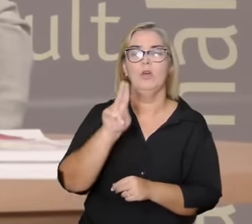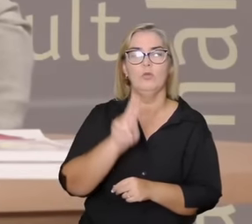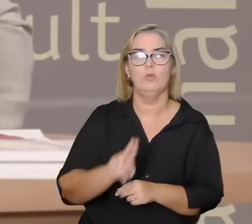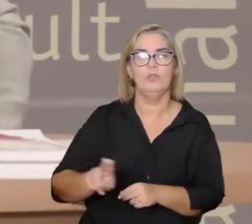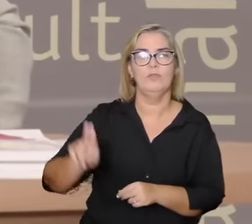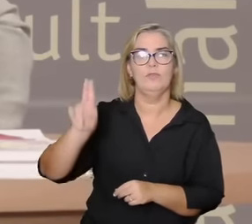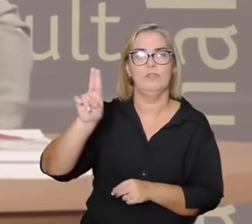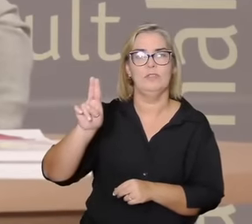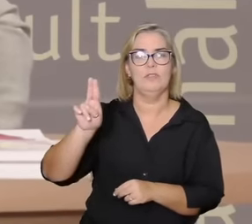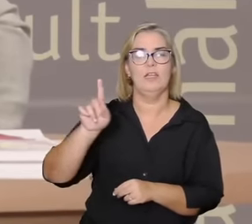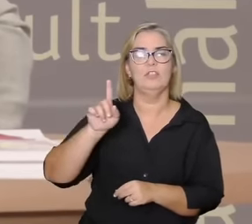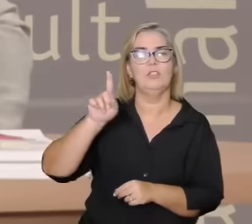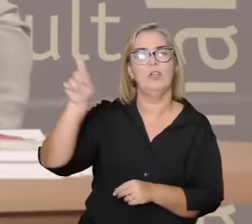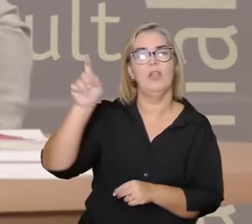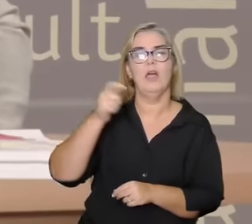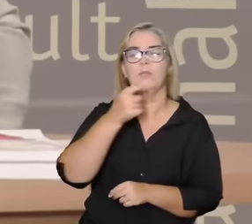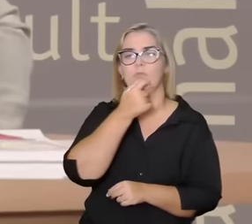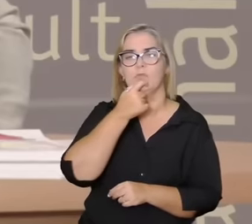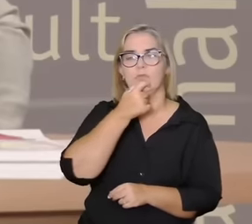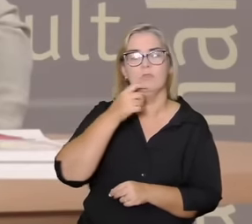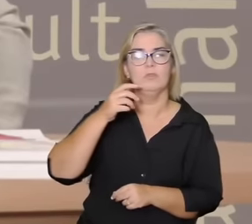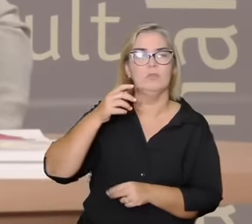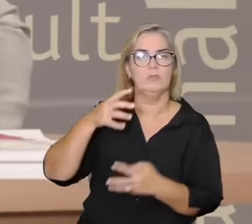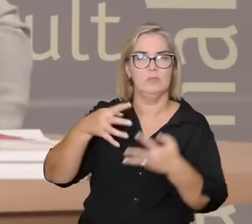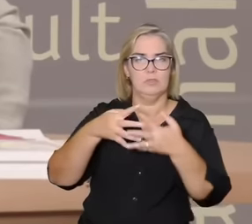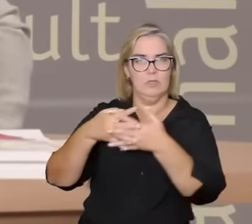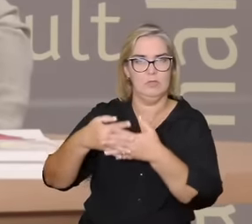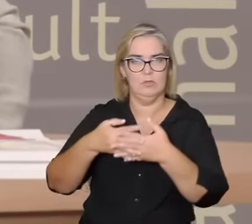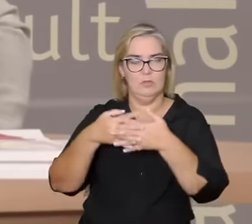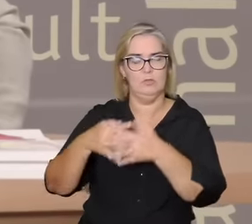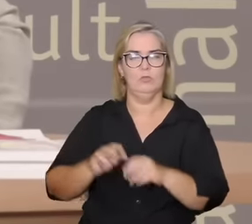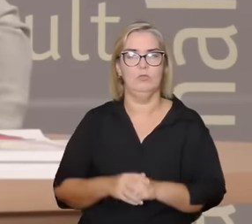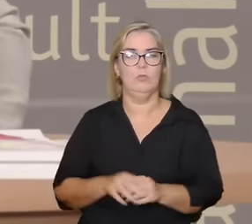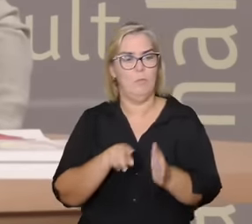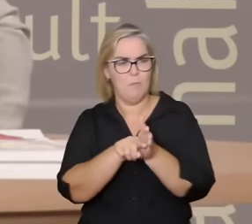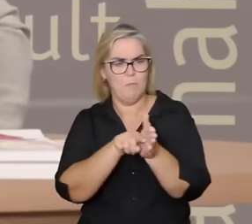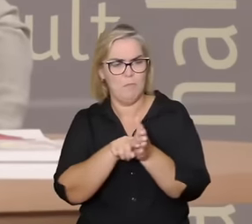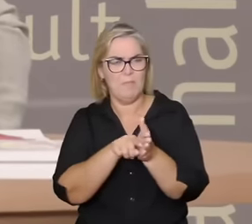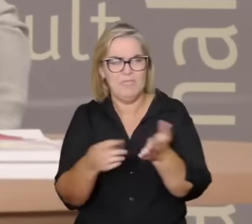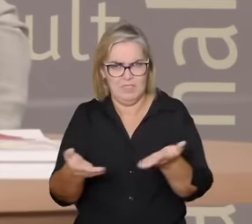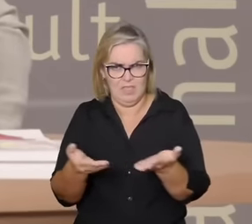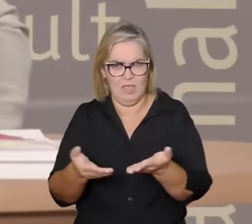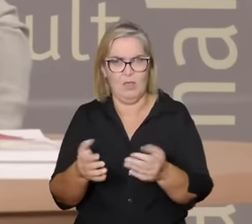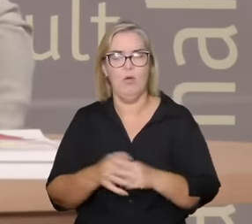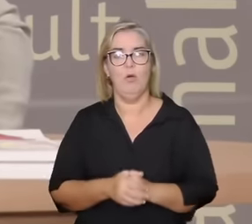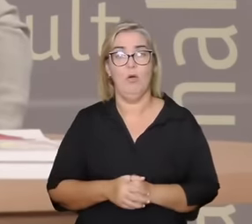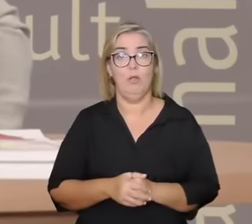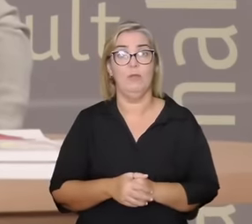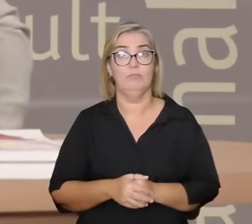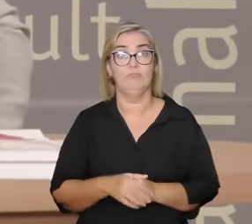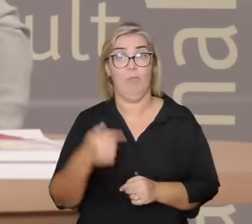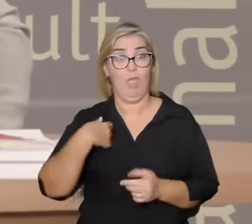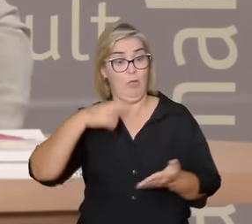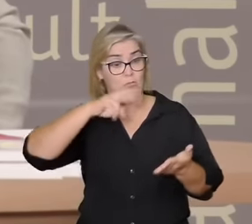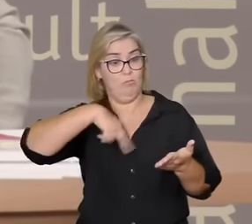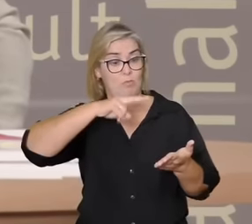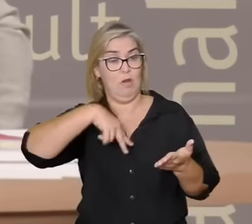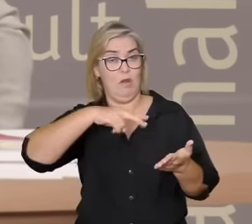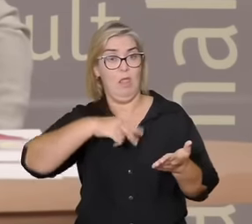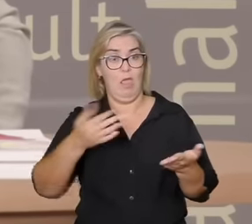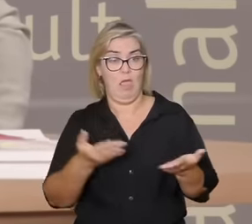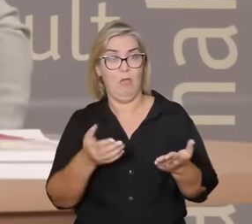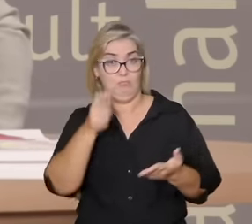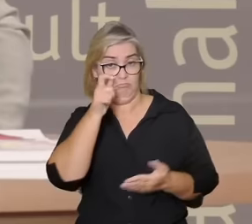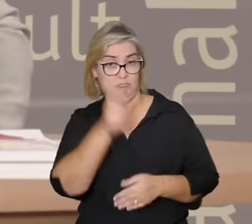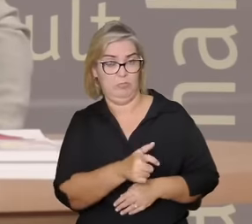estado do Michigan um estudo recente foi publicado um trabalho muito interessante eu fui ler esse trabalho fui ler esse trabalho